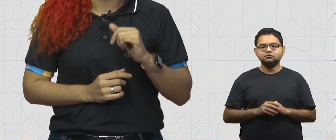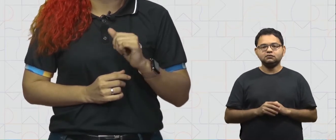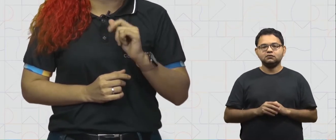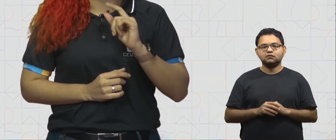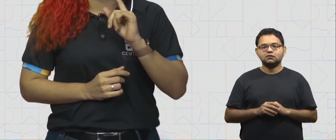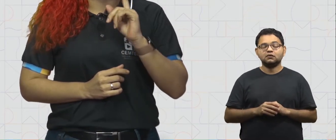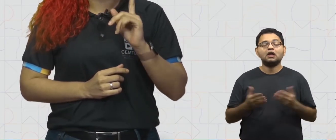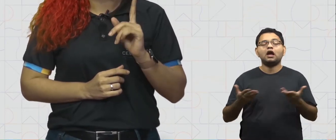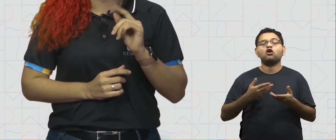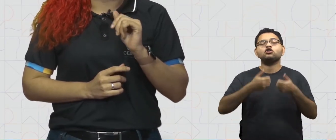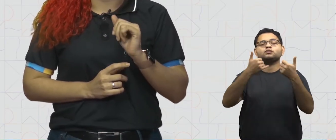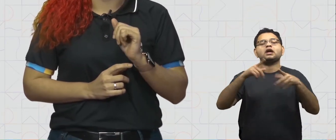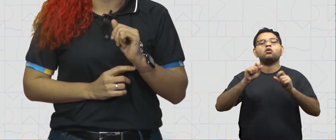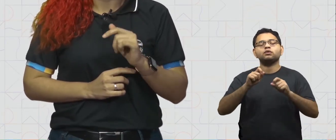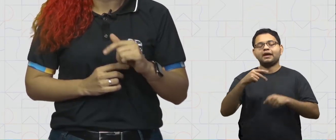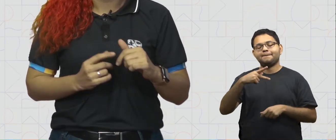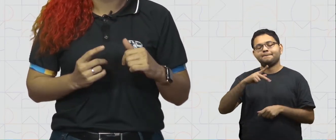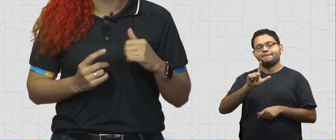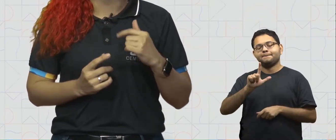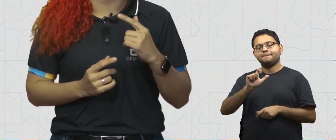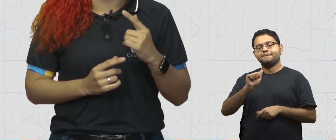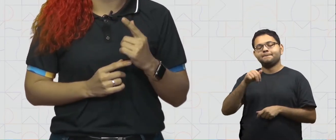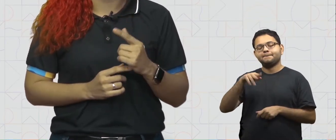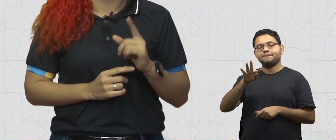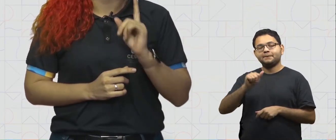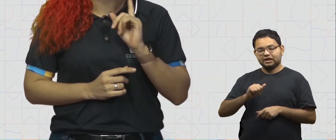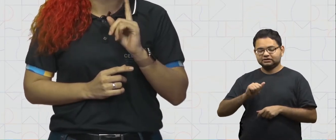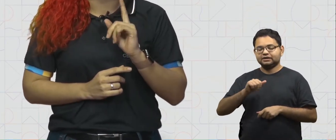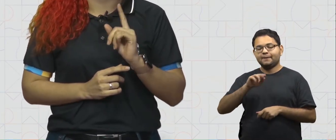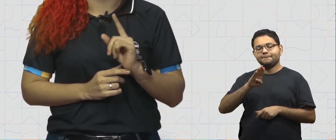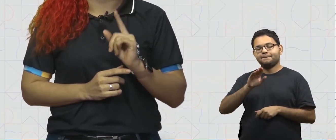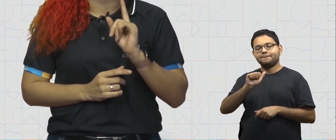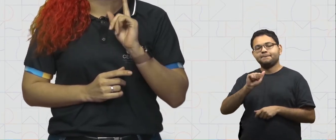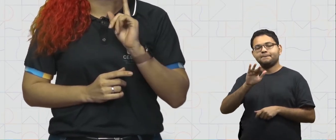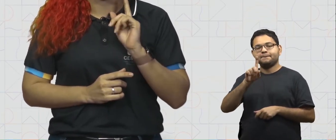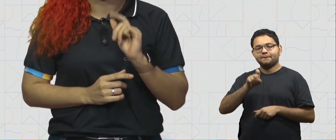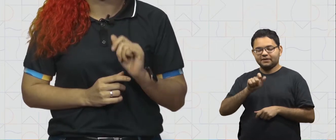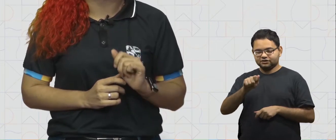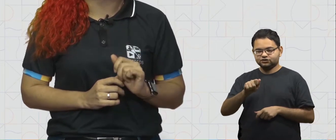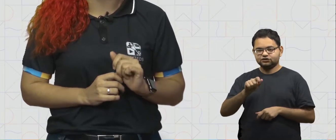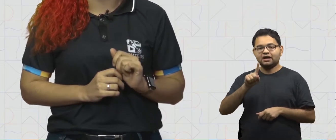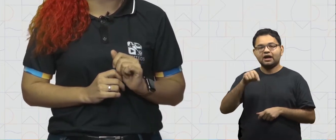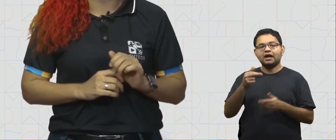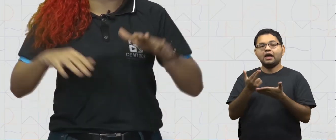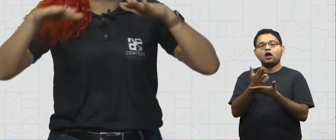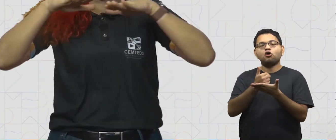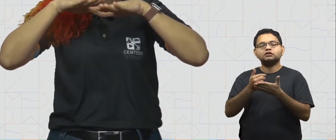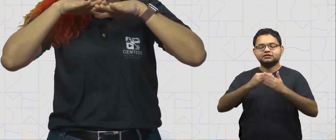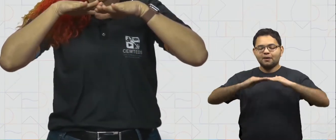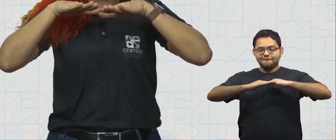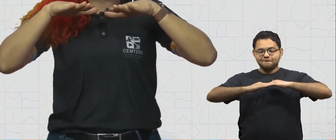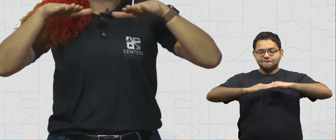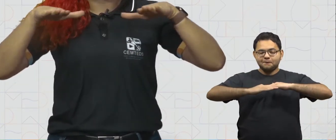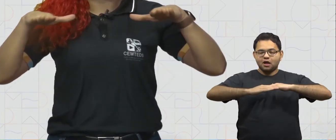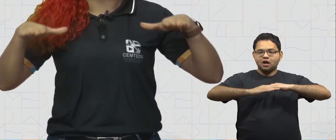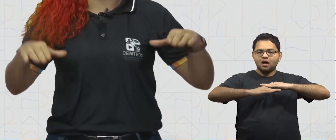o que é uma planta baixa. A planta baixa nada mais é do que uma representação